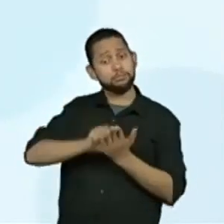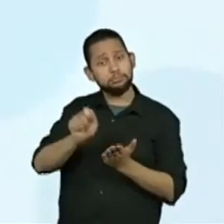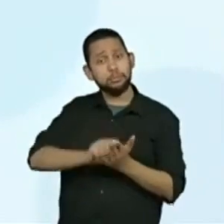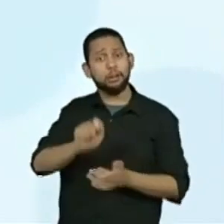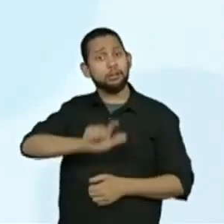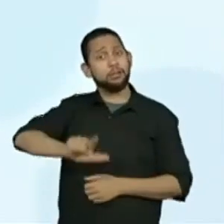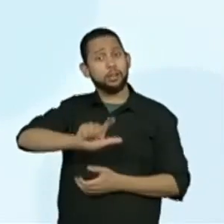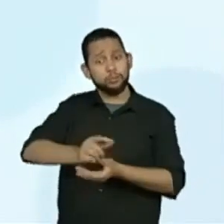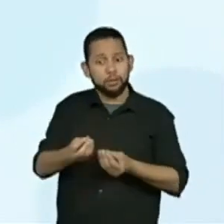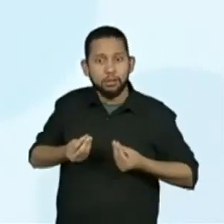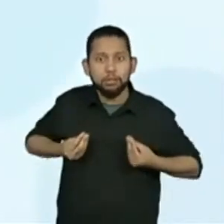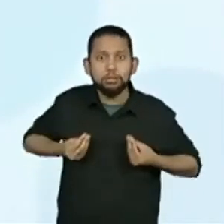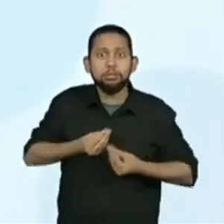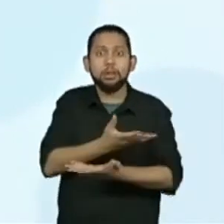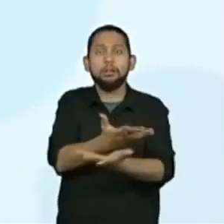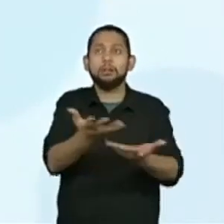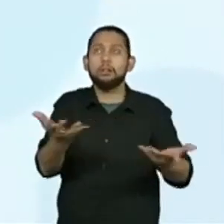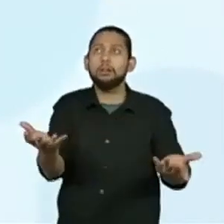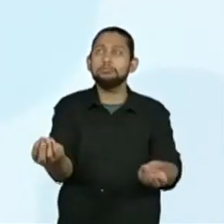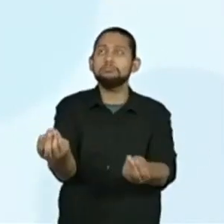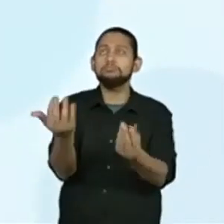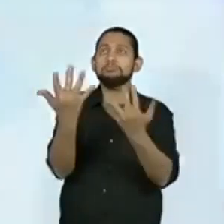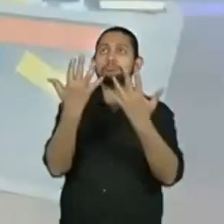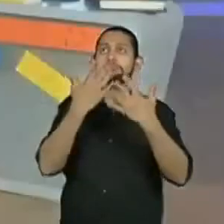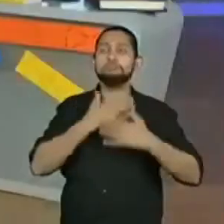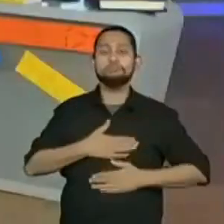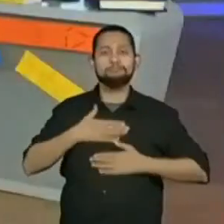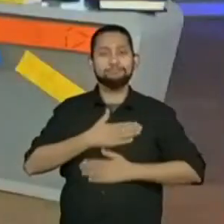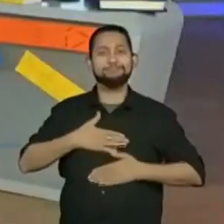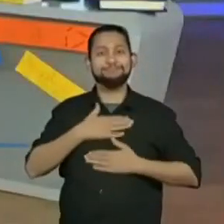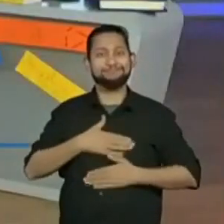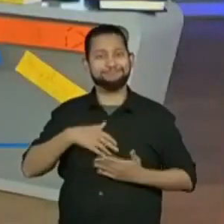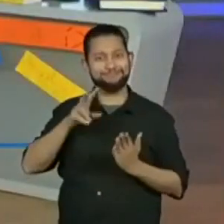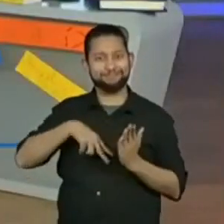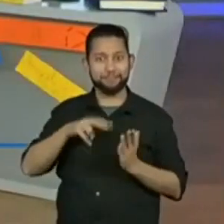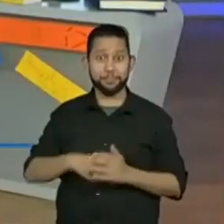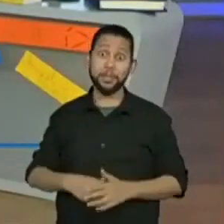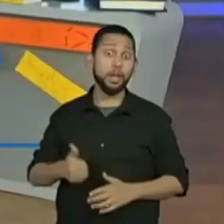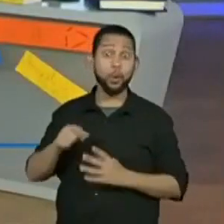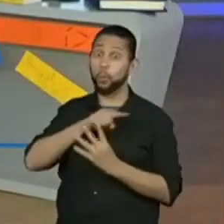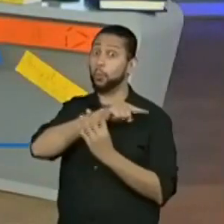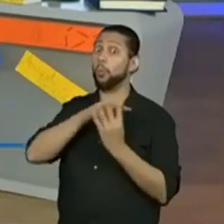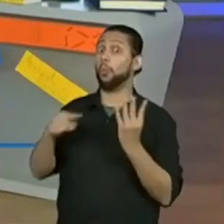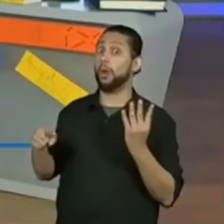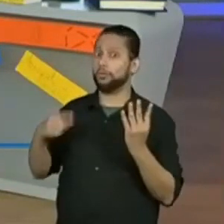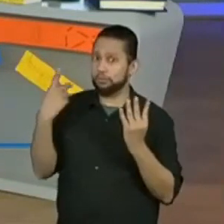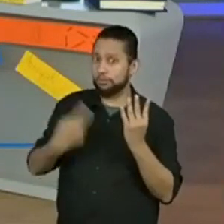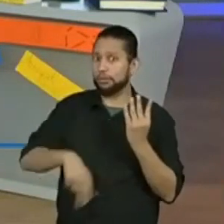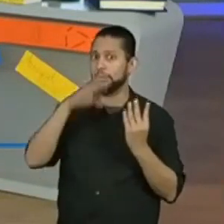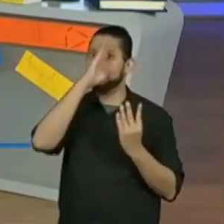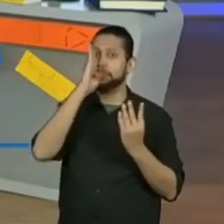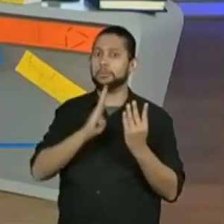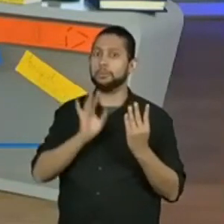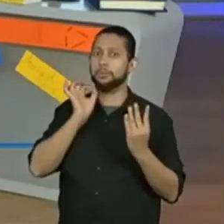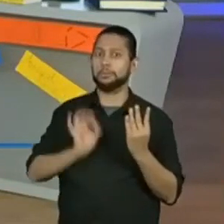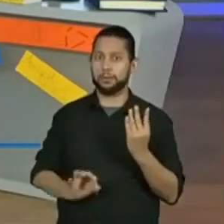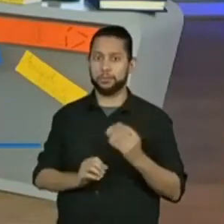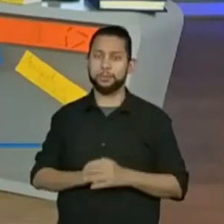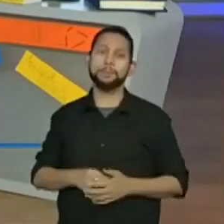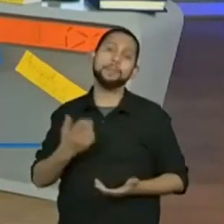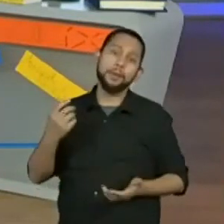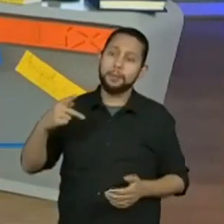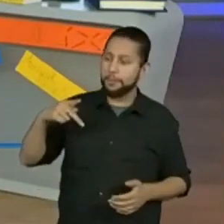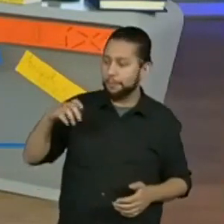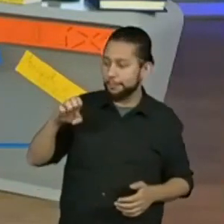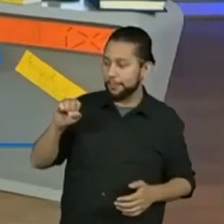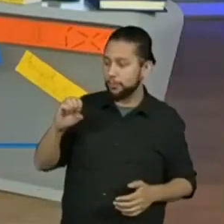a nossa literatura. Tem gente perguntando aqui, todos são brasileiros, eu falei do começo, tá, gente? Como a gente... O Fernando Pessoa a gente